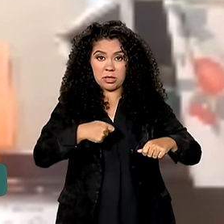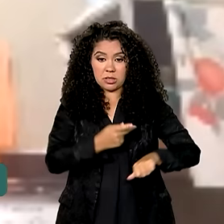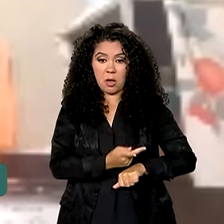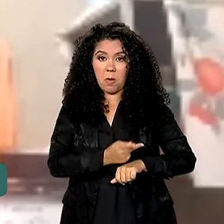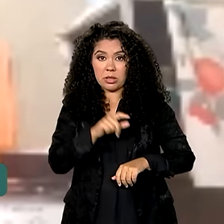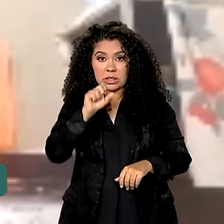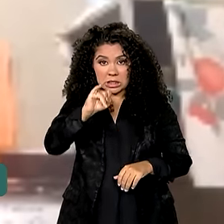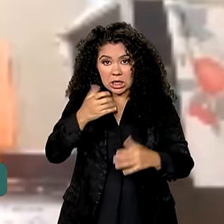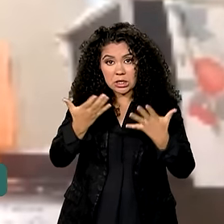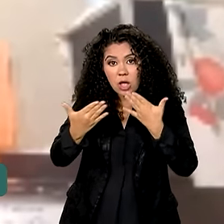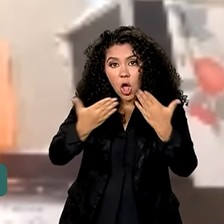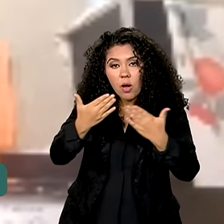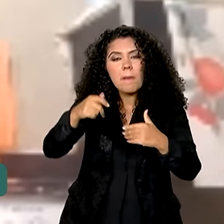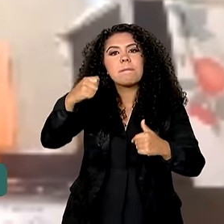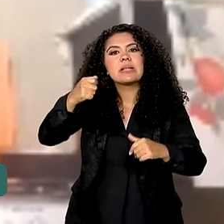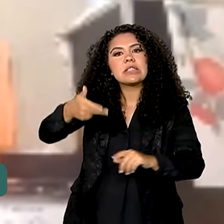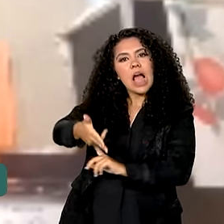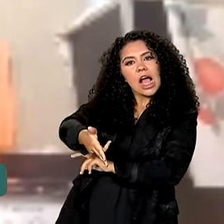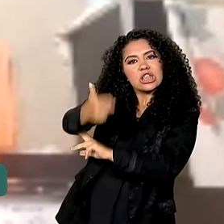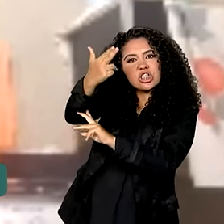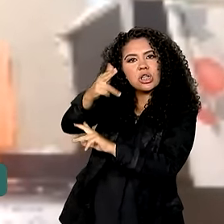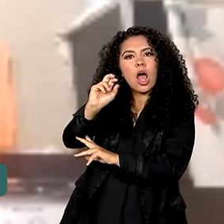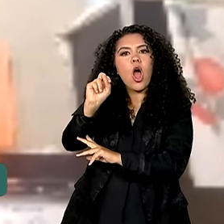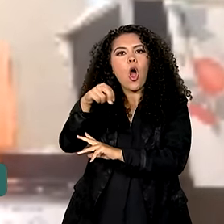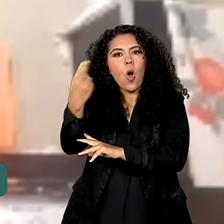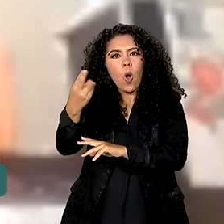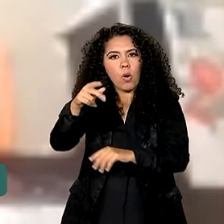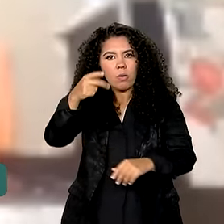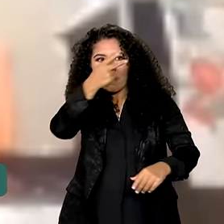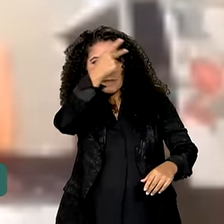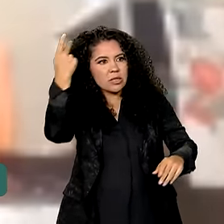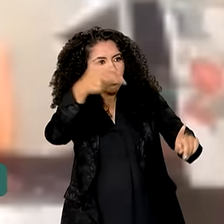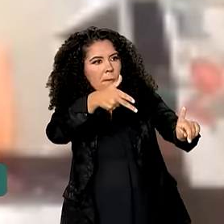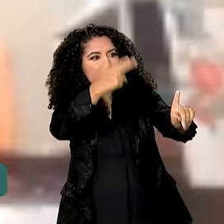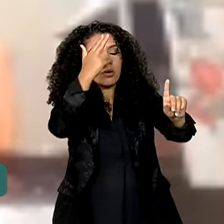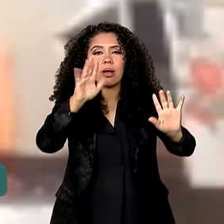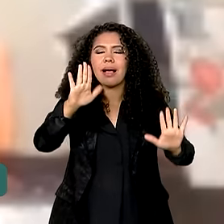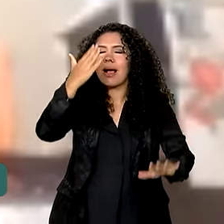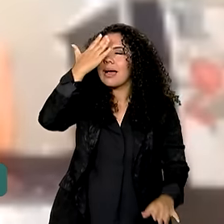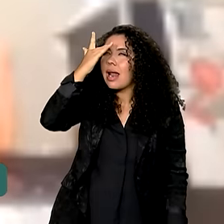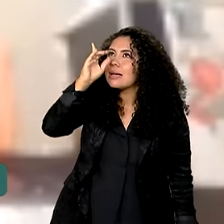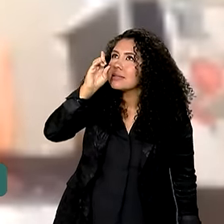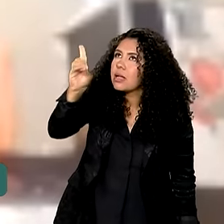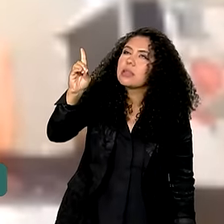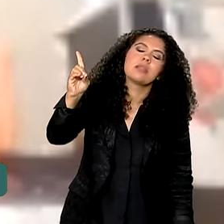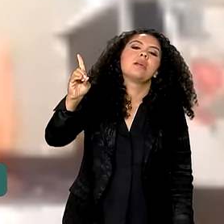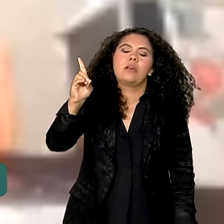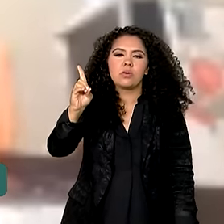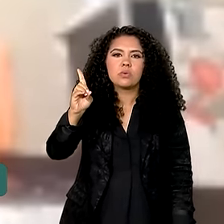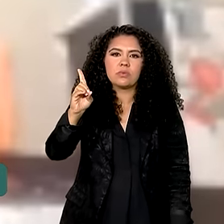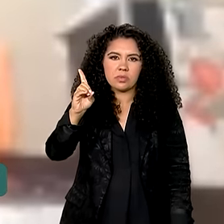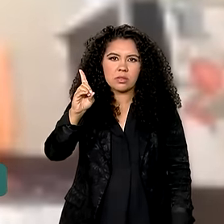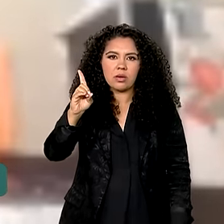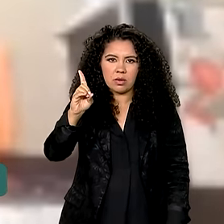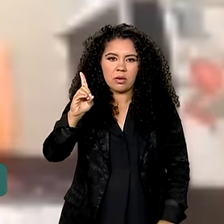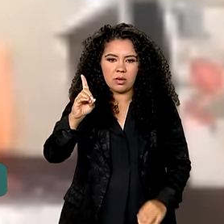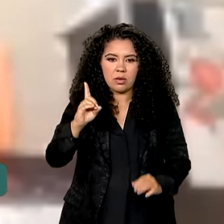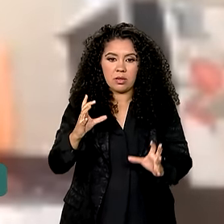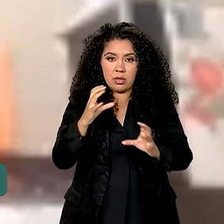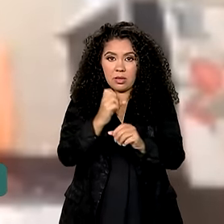atirando ou dando tiro na cabeça de alguém. Graças a Deus que essas três